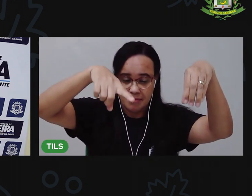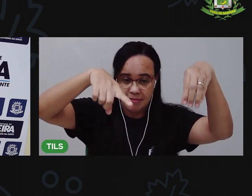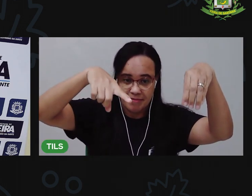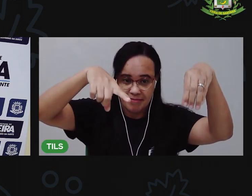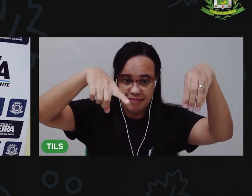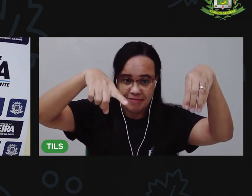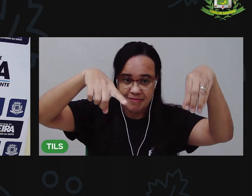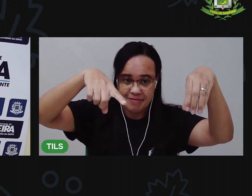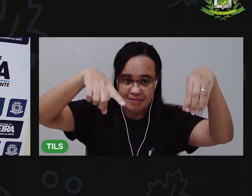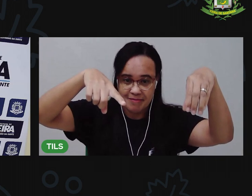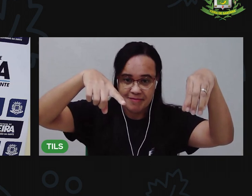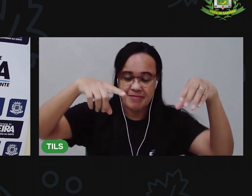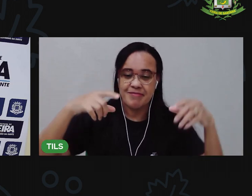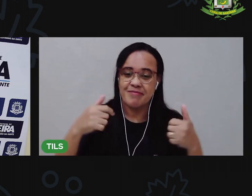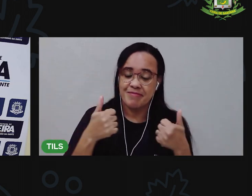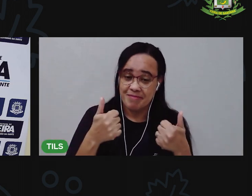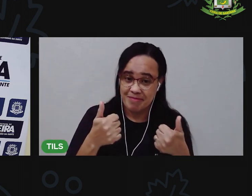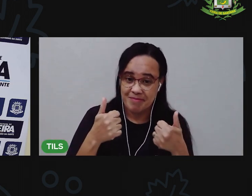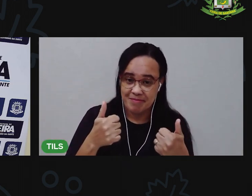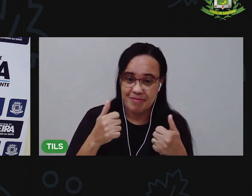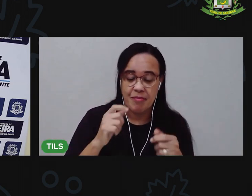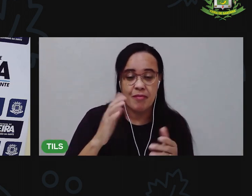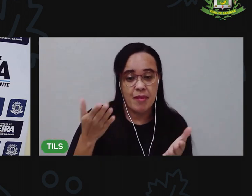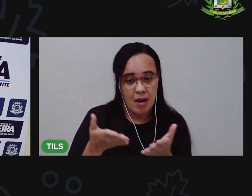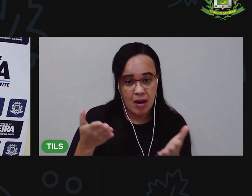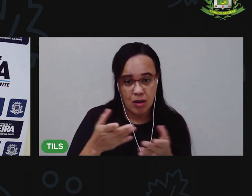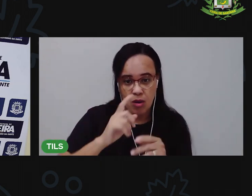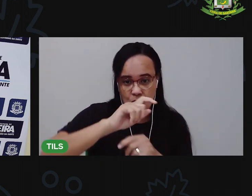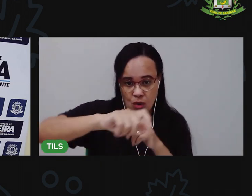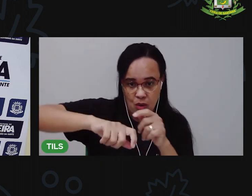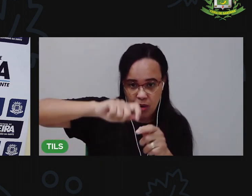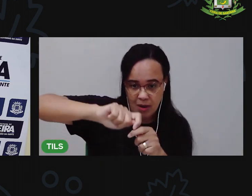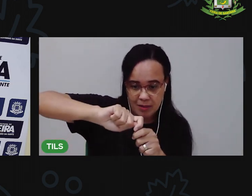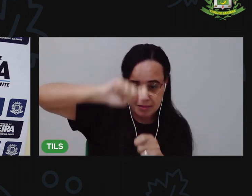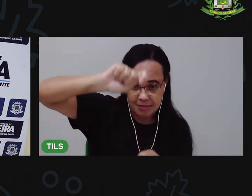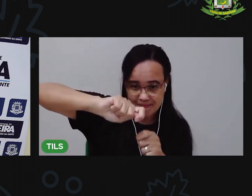Agora eu só vou dar um último nó deste lado aqui